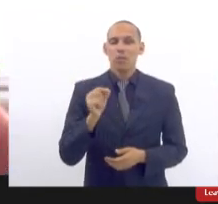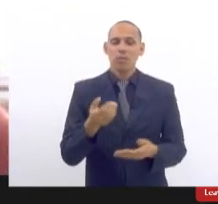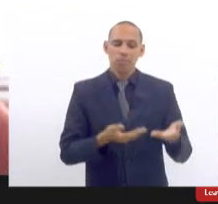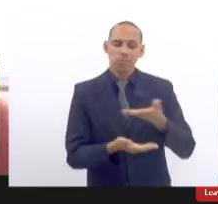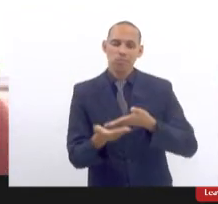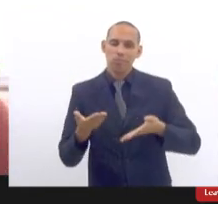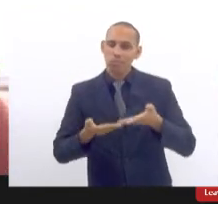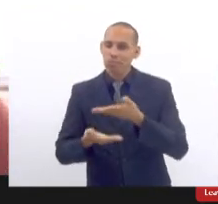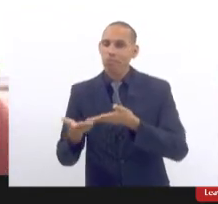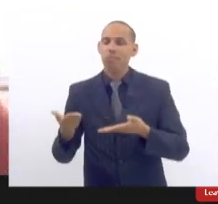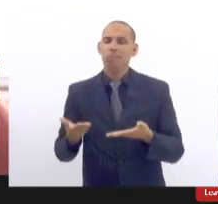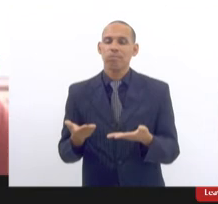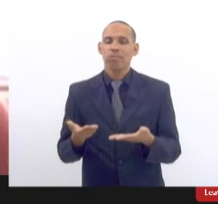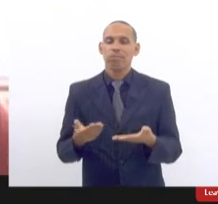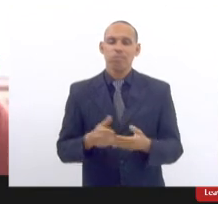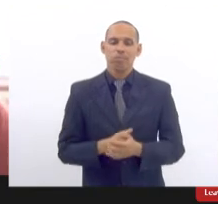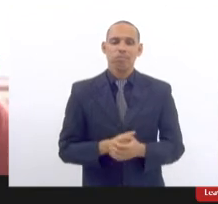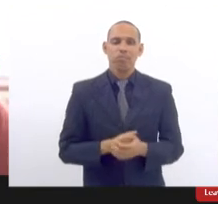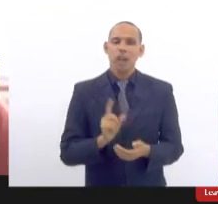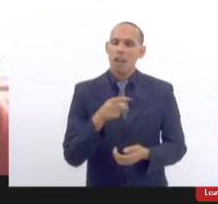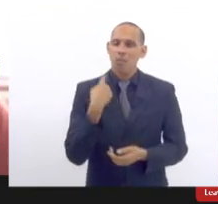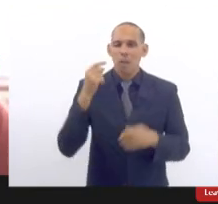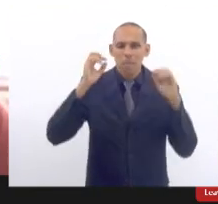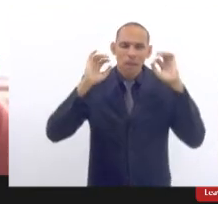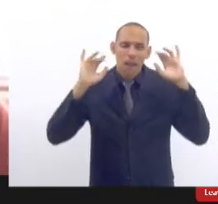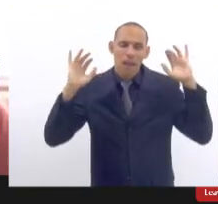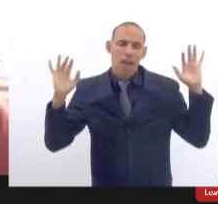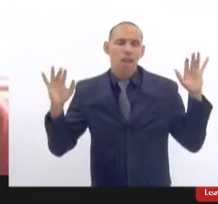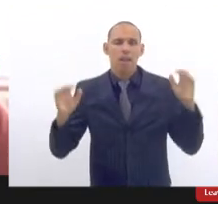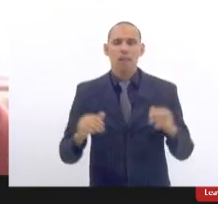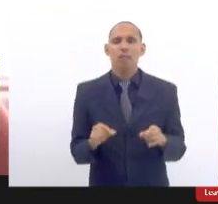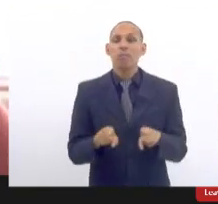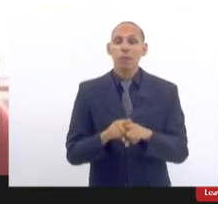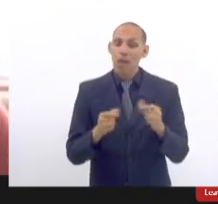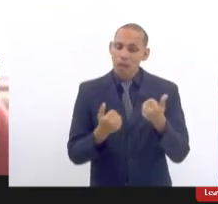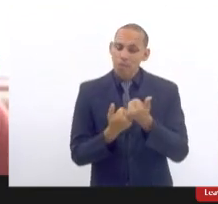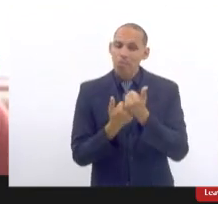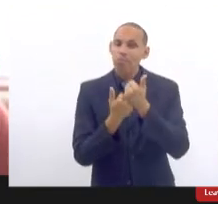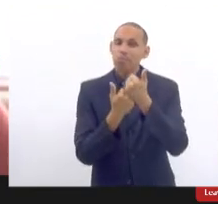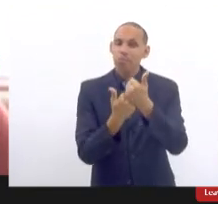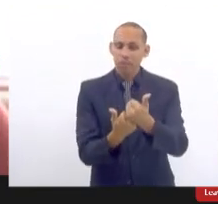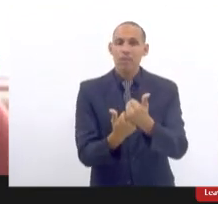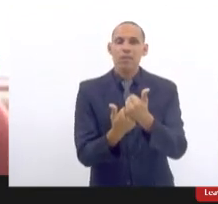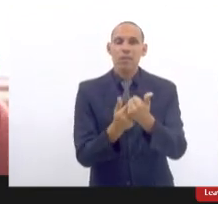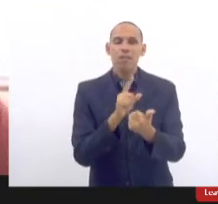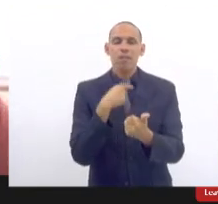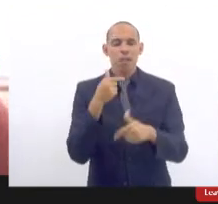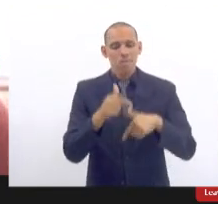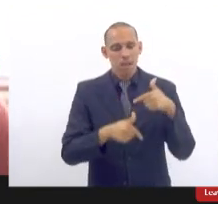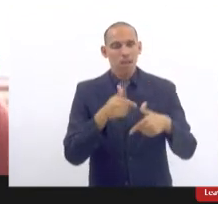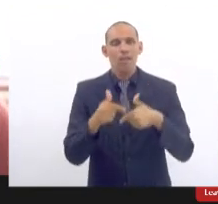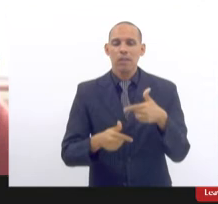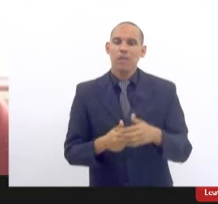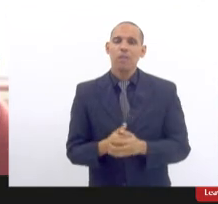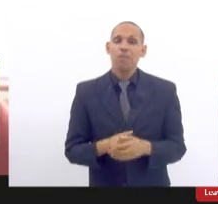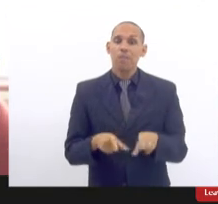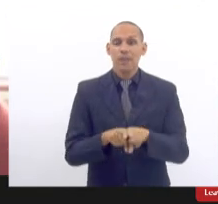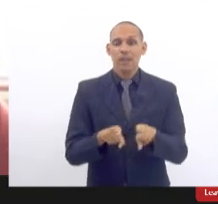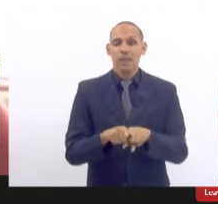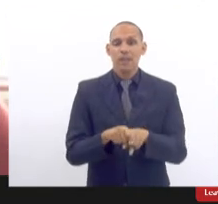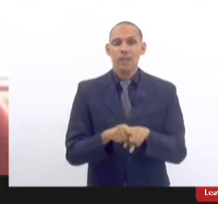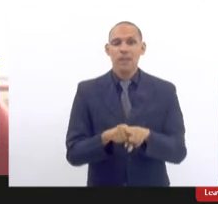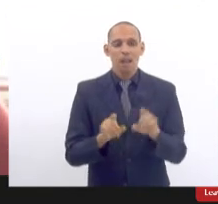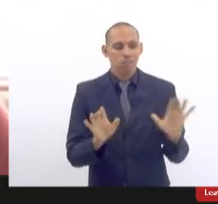experiência tanto para a gente refletir e colaborar para a nossa atuação quanto para